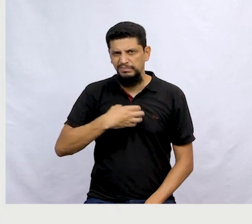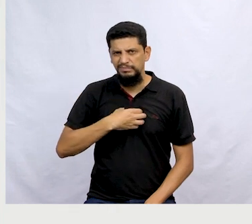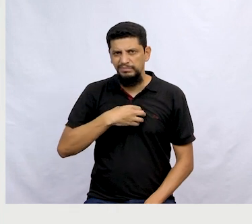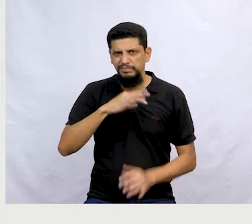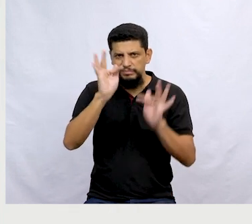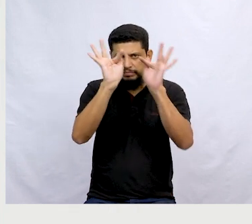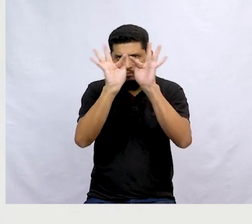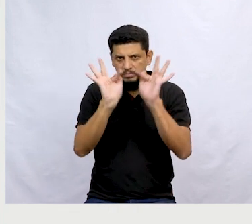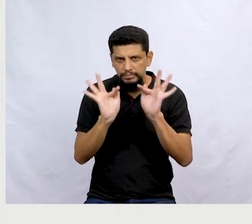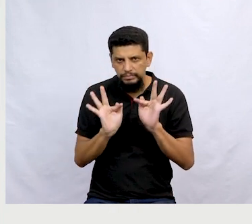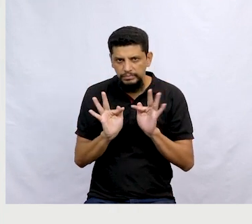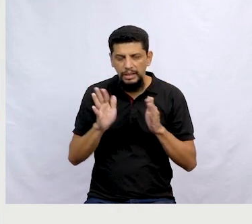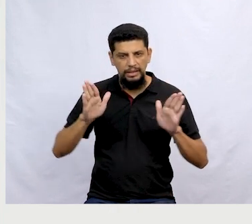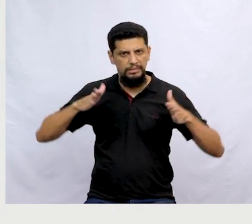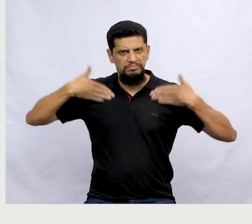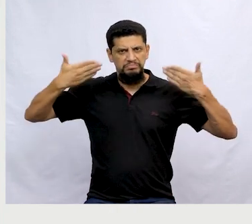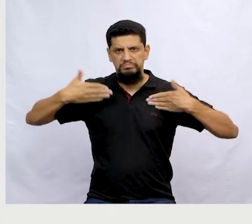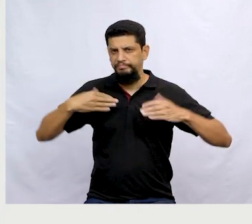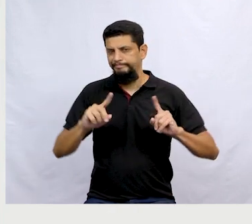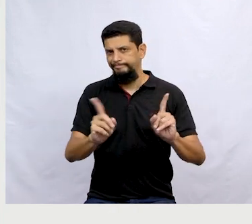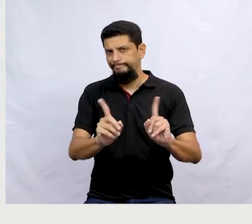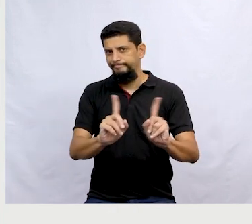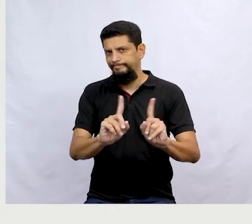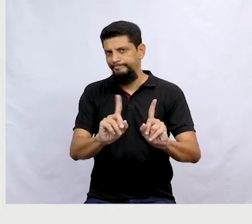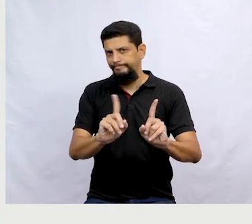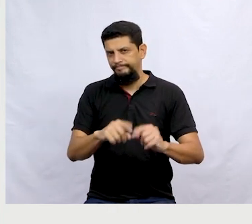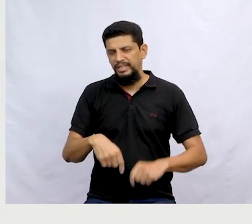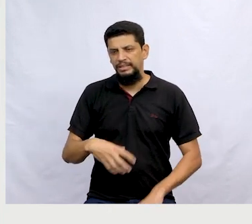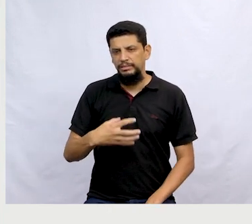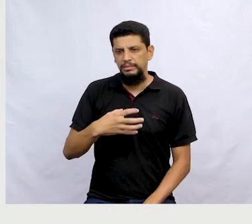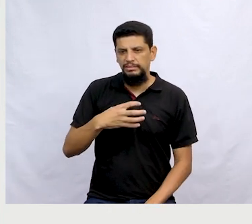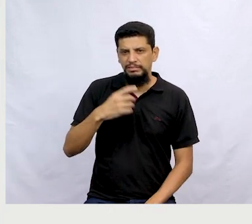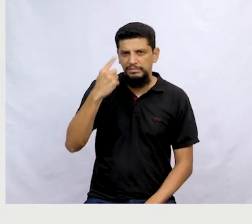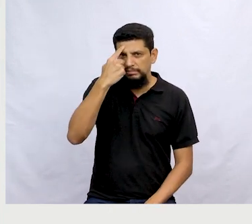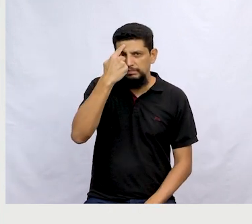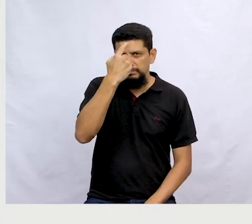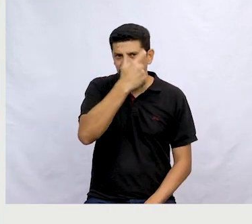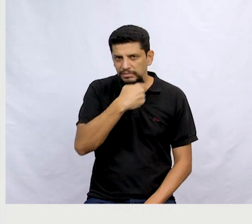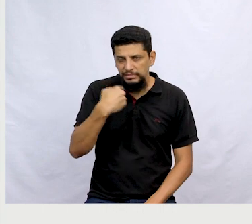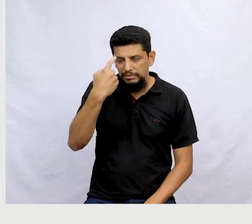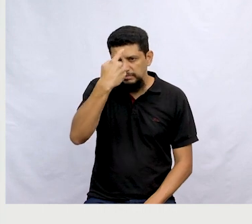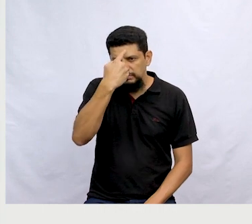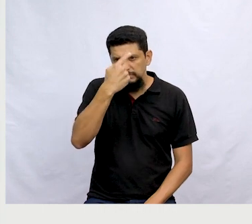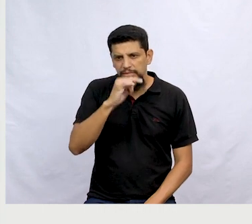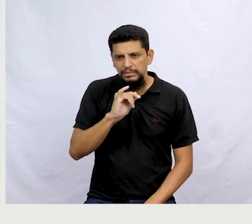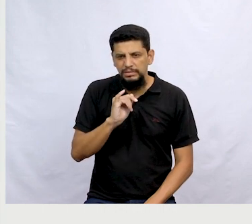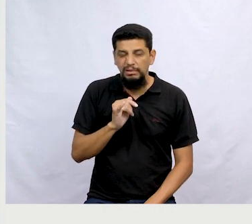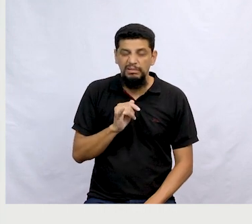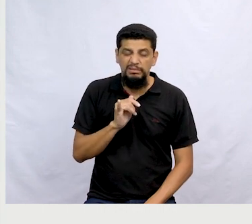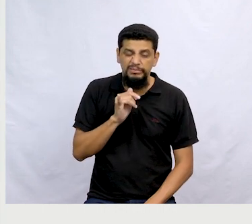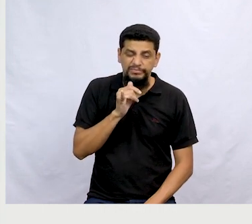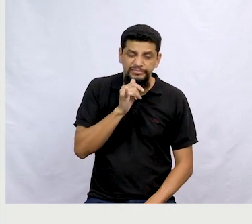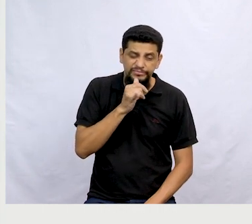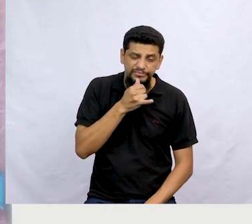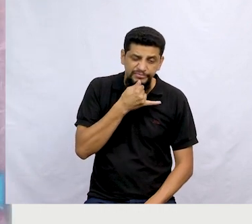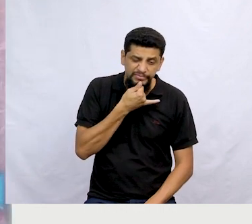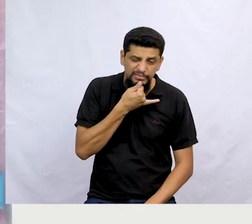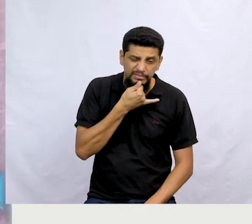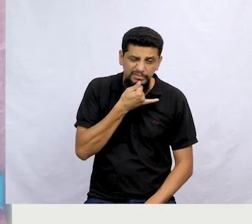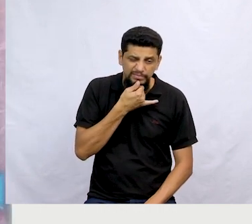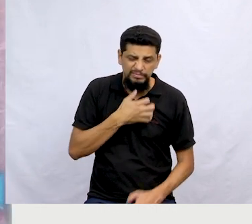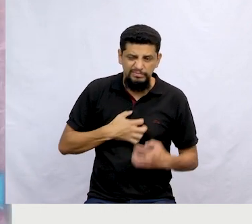Felizes? Alegres? Não, né, gente? Elas estão com uma cara ali de tédio, de